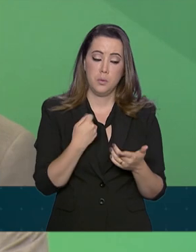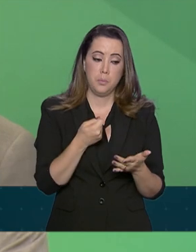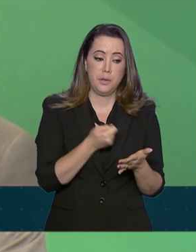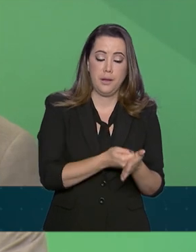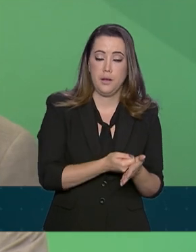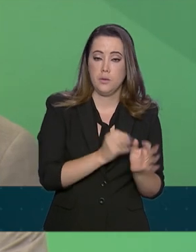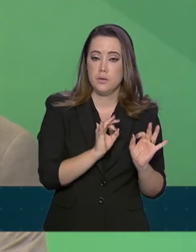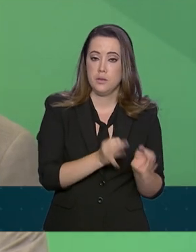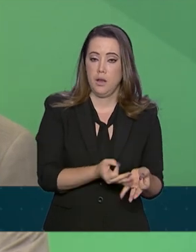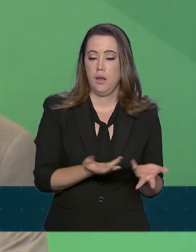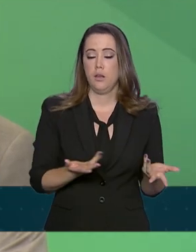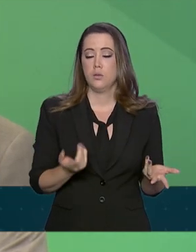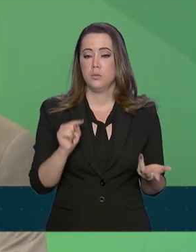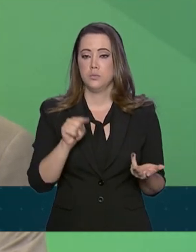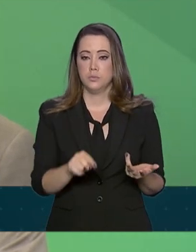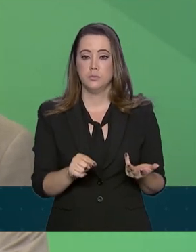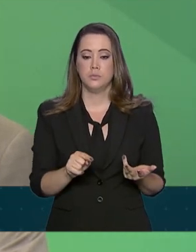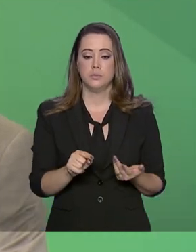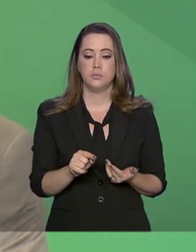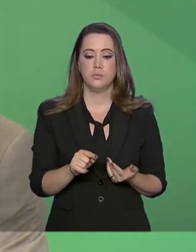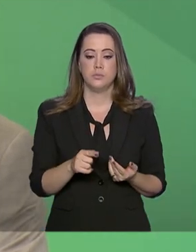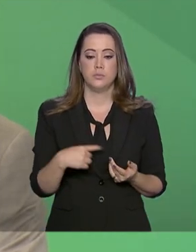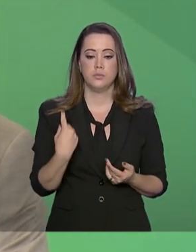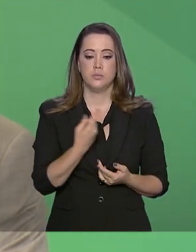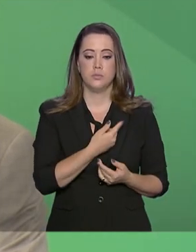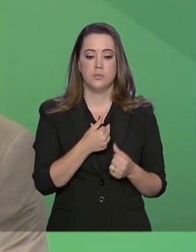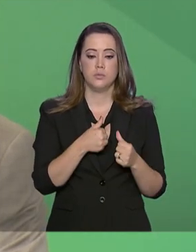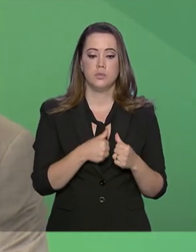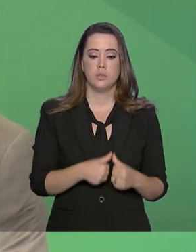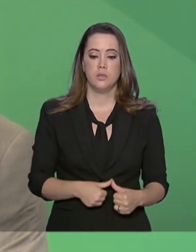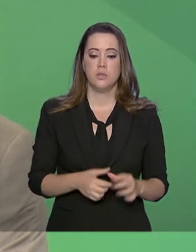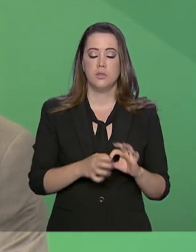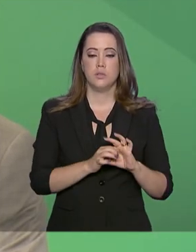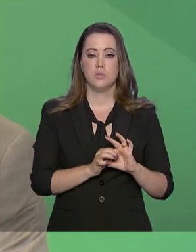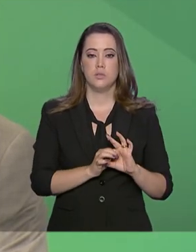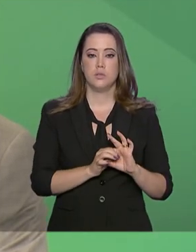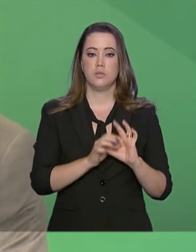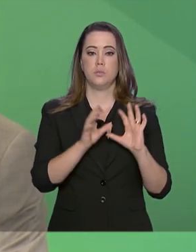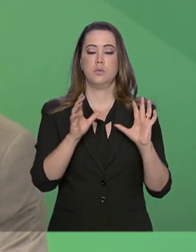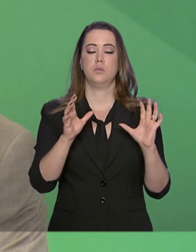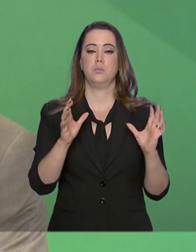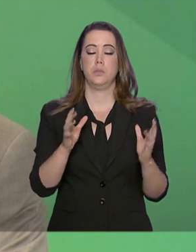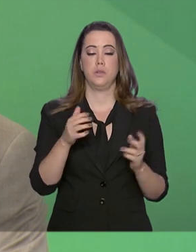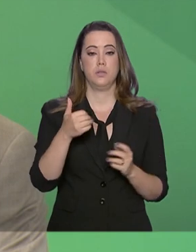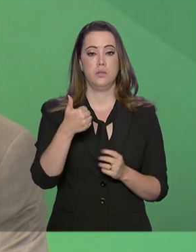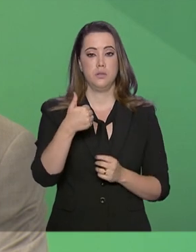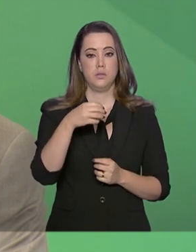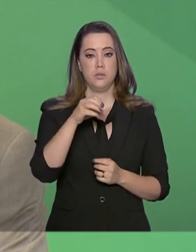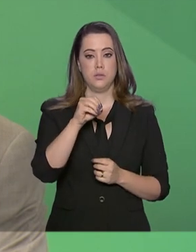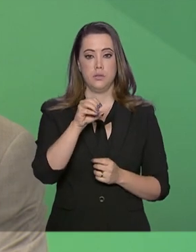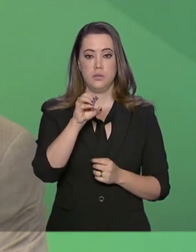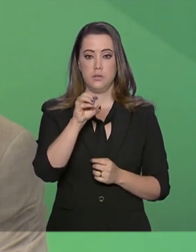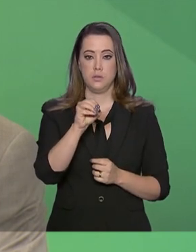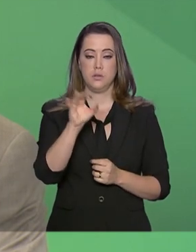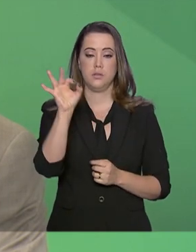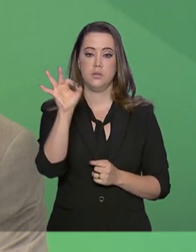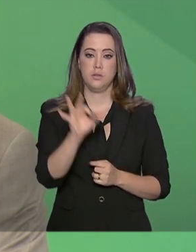priorizamos o que tinha que ser feito e estamos descontingenciando 100%